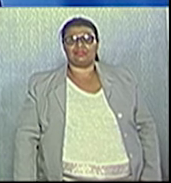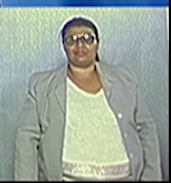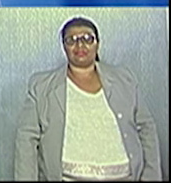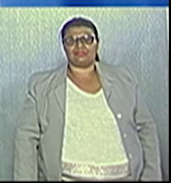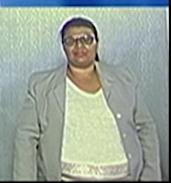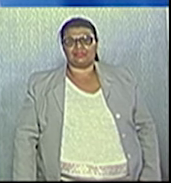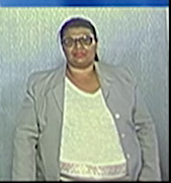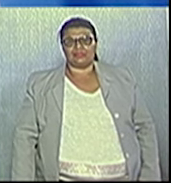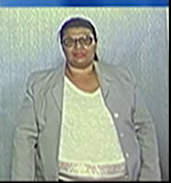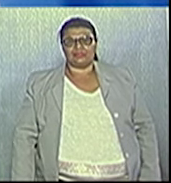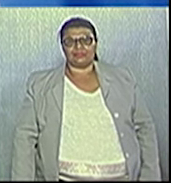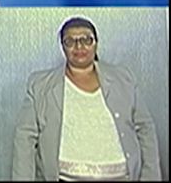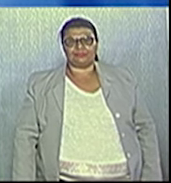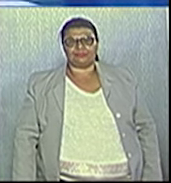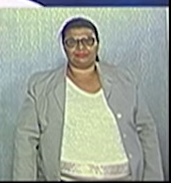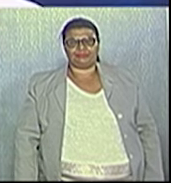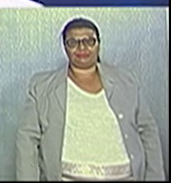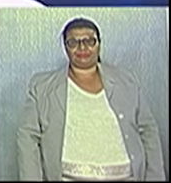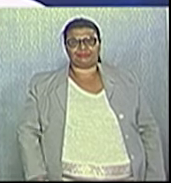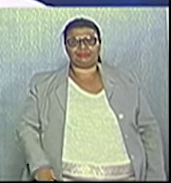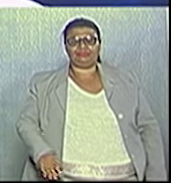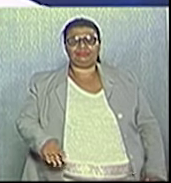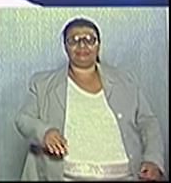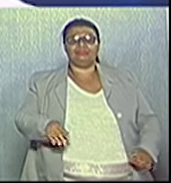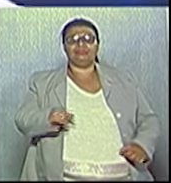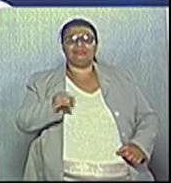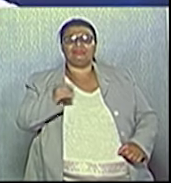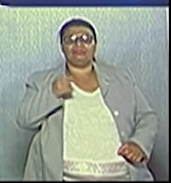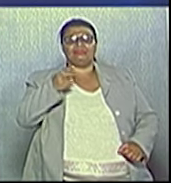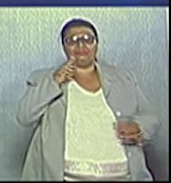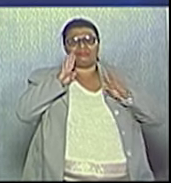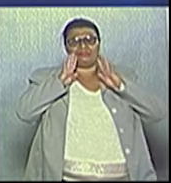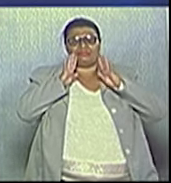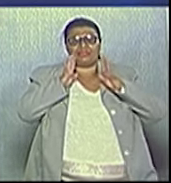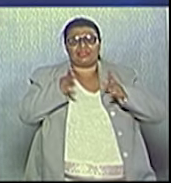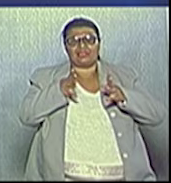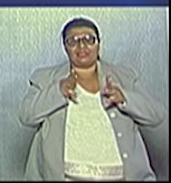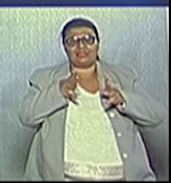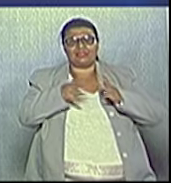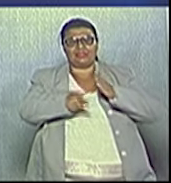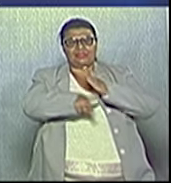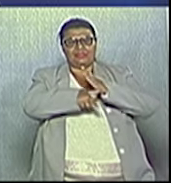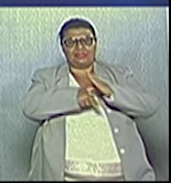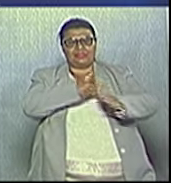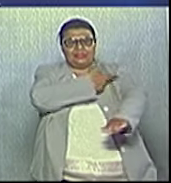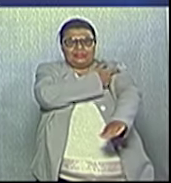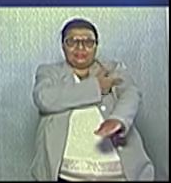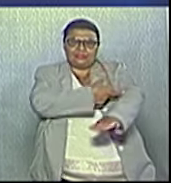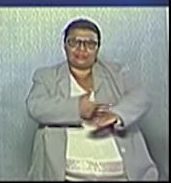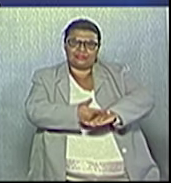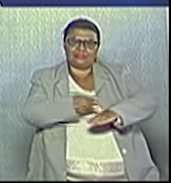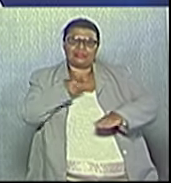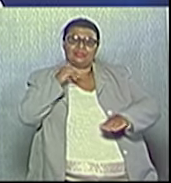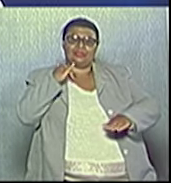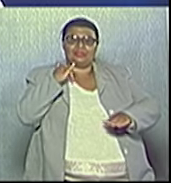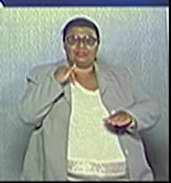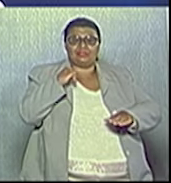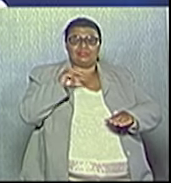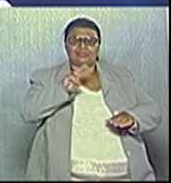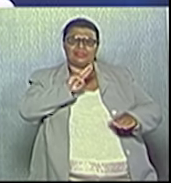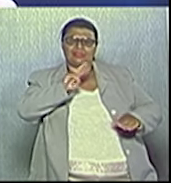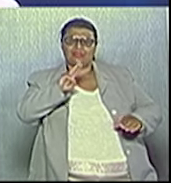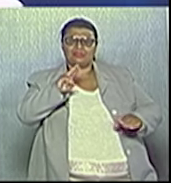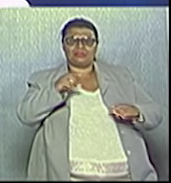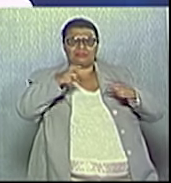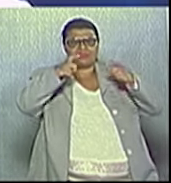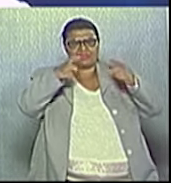para a réplica da candidata Ana Abreu. Maurício, me chama a atenção que na primeira linha da área da educação, você fala de nomear cargos. Me chamou